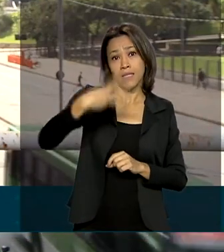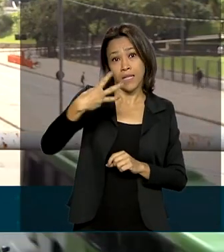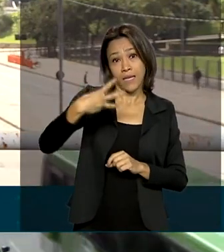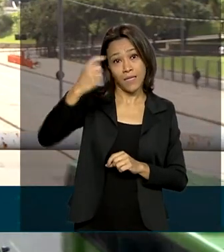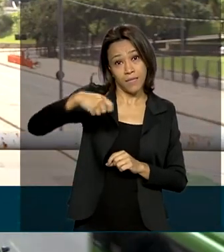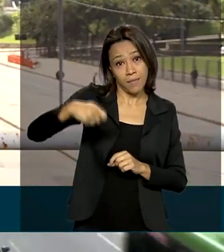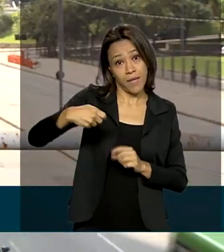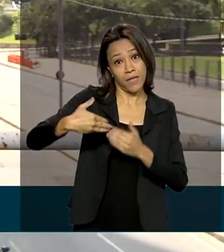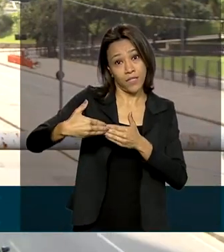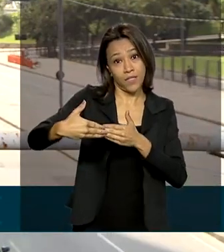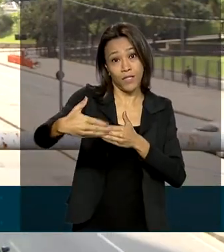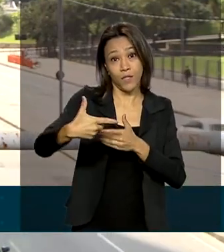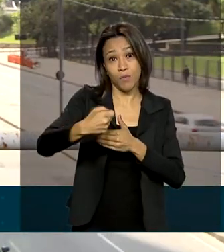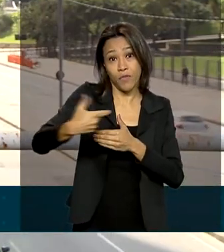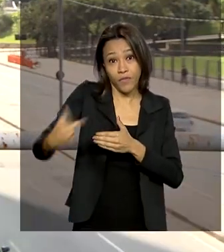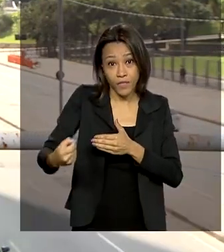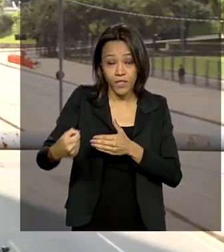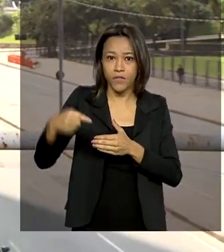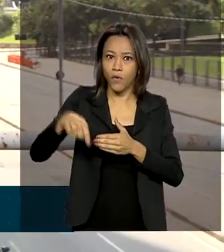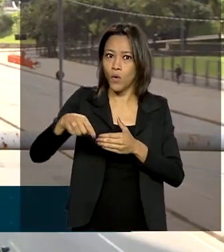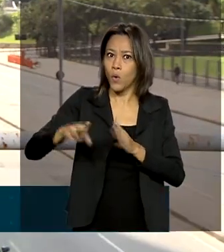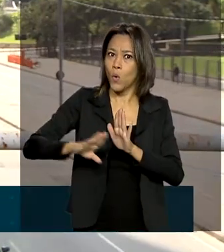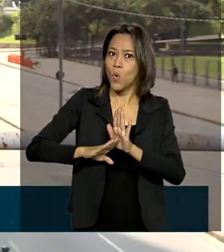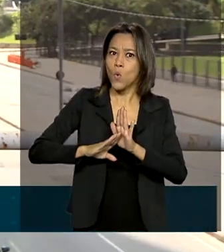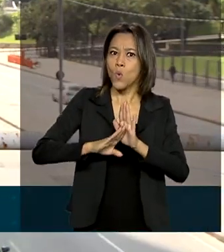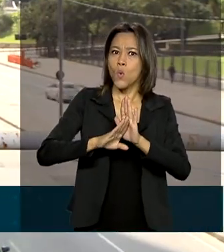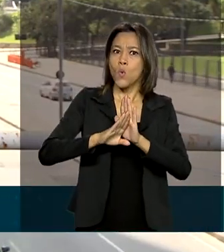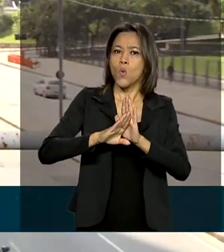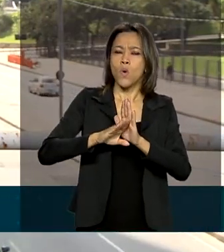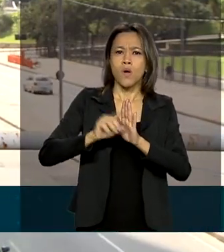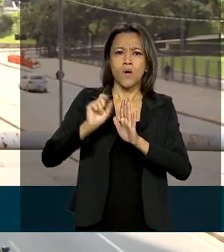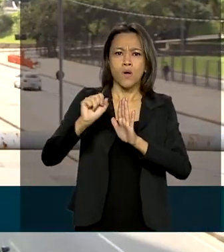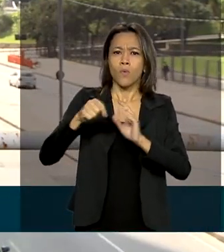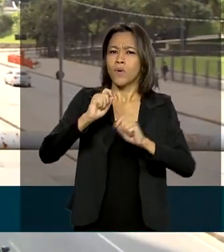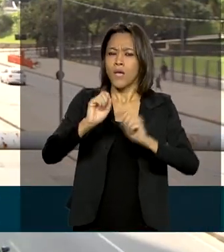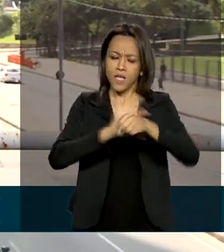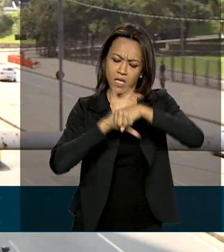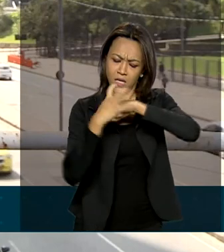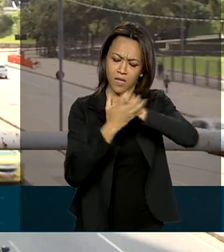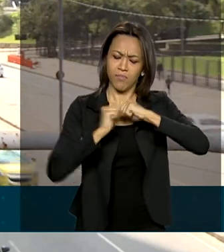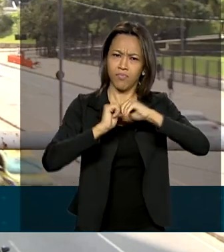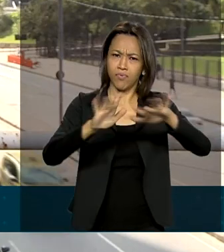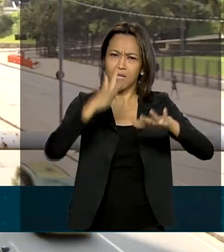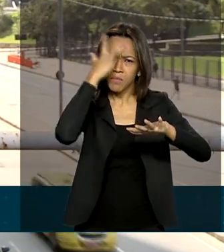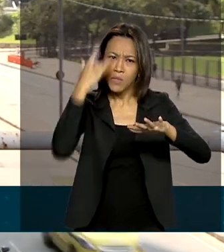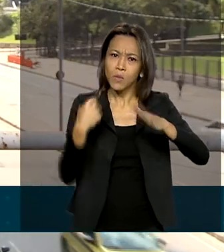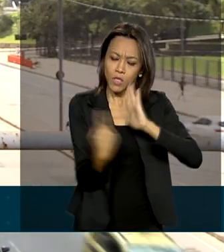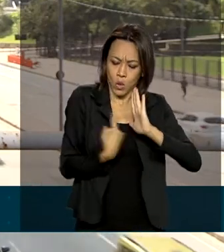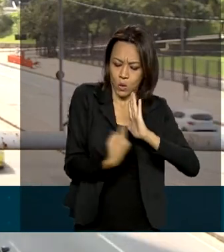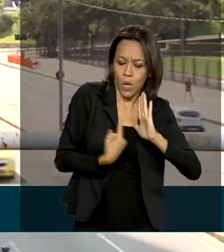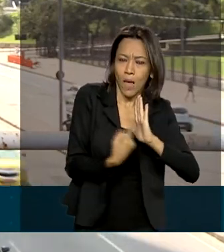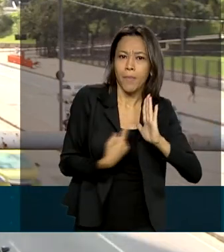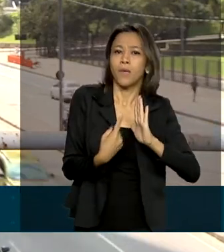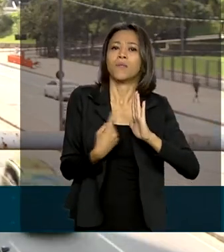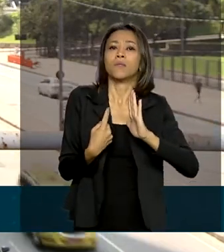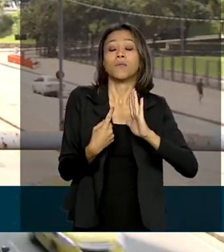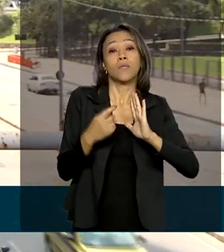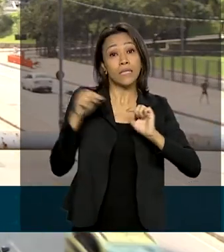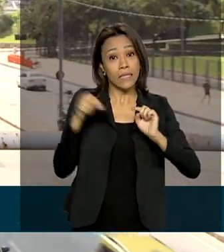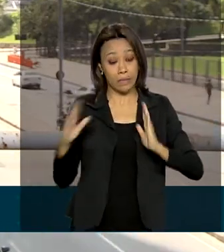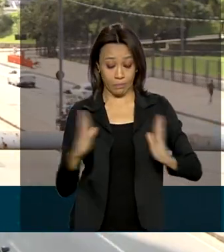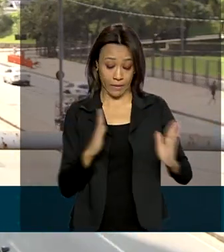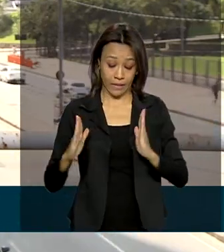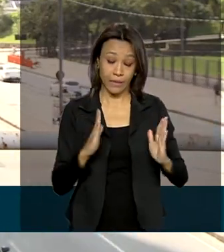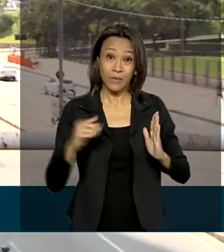2020, período que foi o auge do isolamento social adotado para combater a pandemia de Covid-19. Segundo o IBGE,